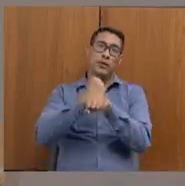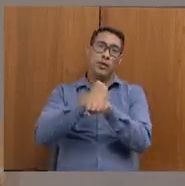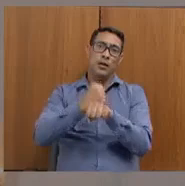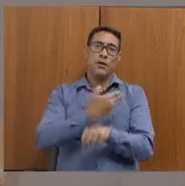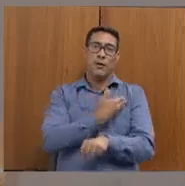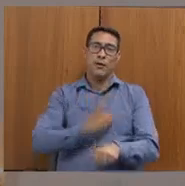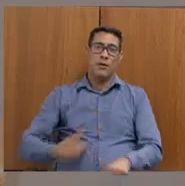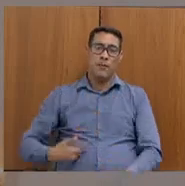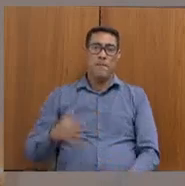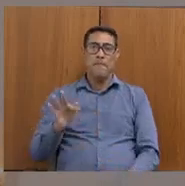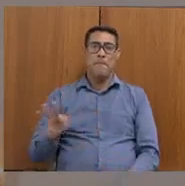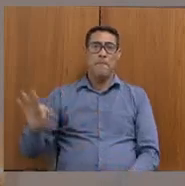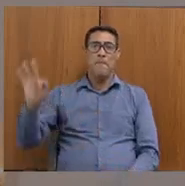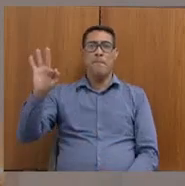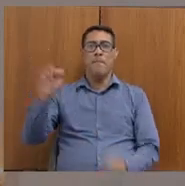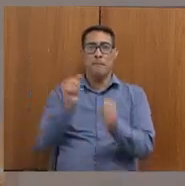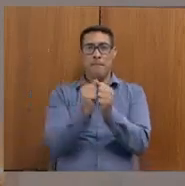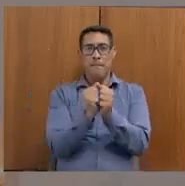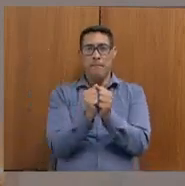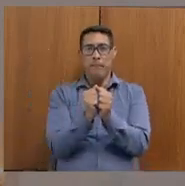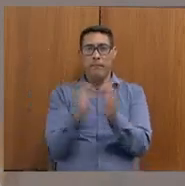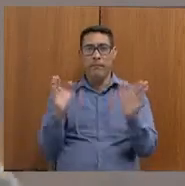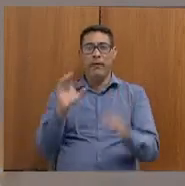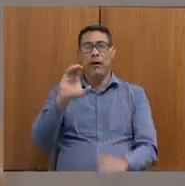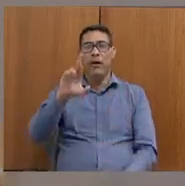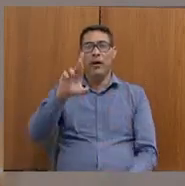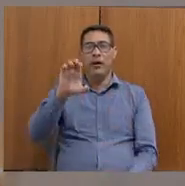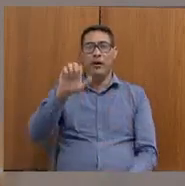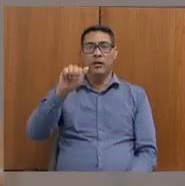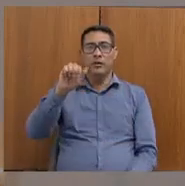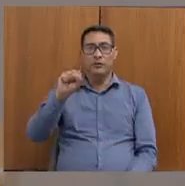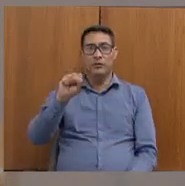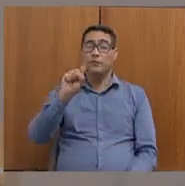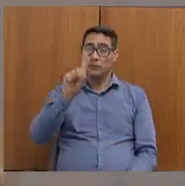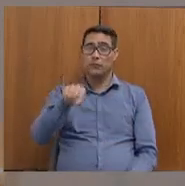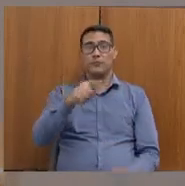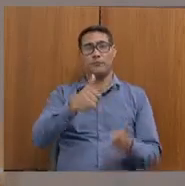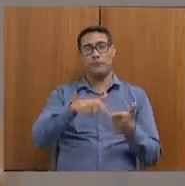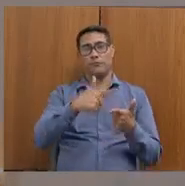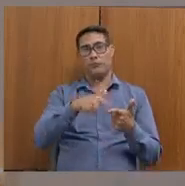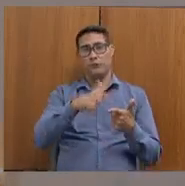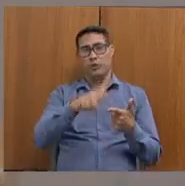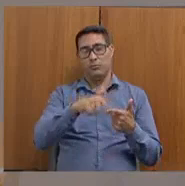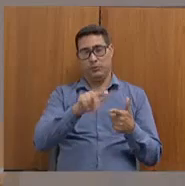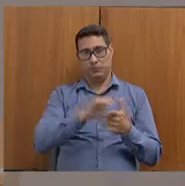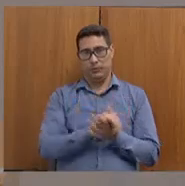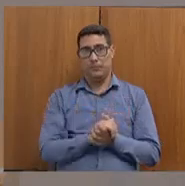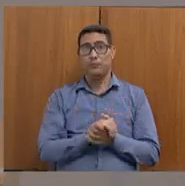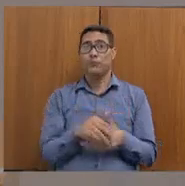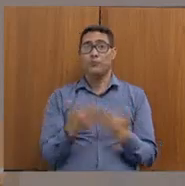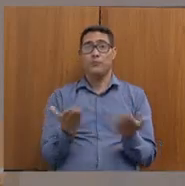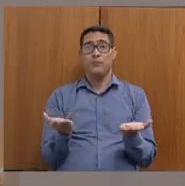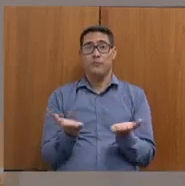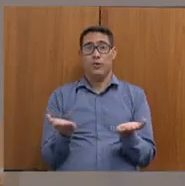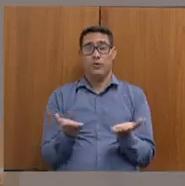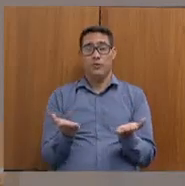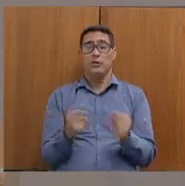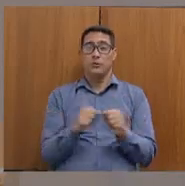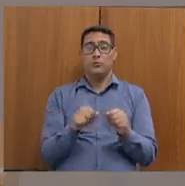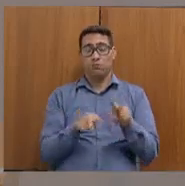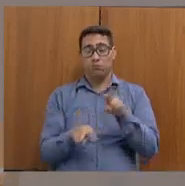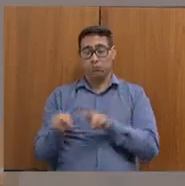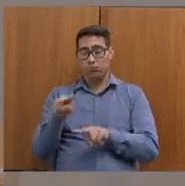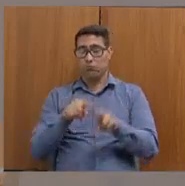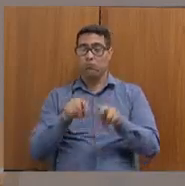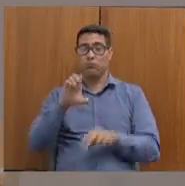governo federal não abre credenciamento para CREAS, que isso é um problema. Então, nós hoje estamos fazendo uma avaliação dos